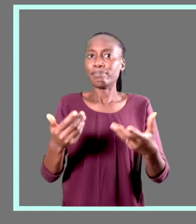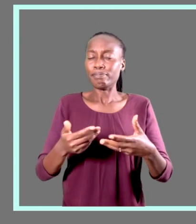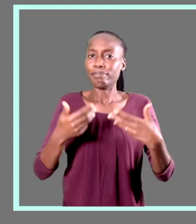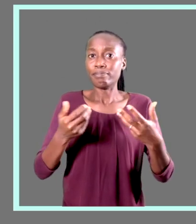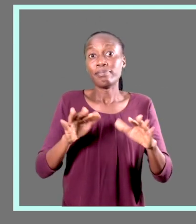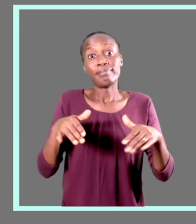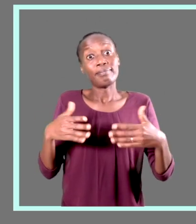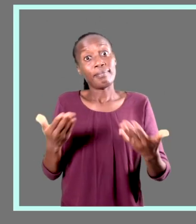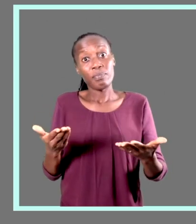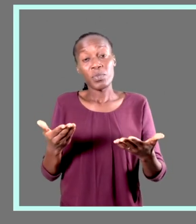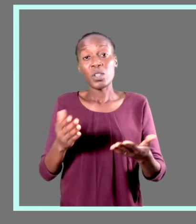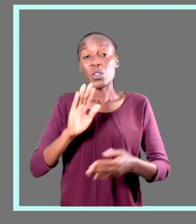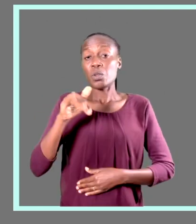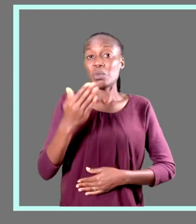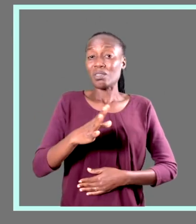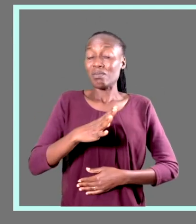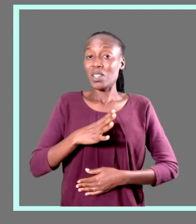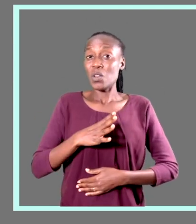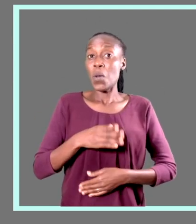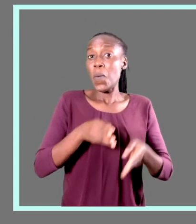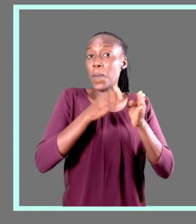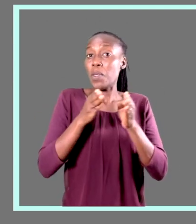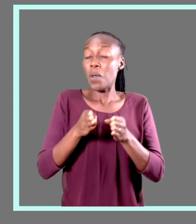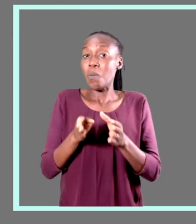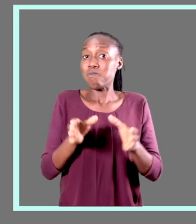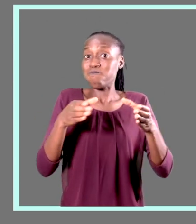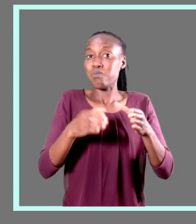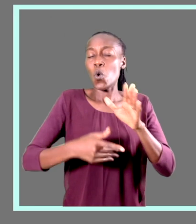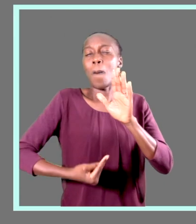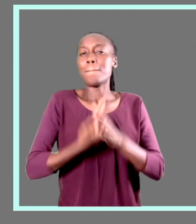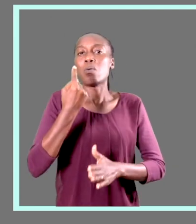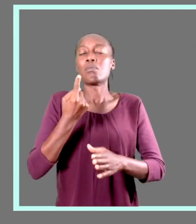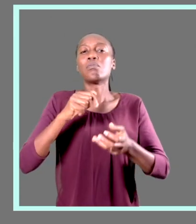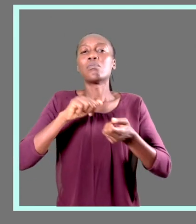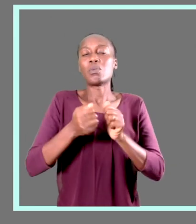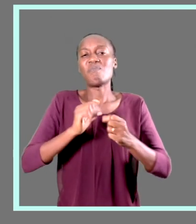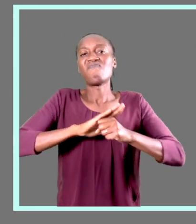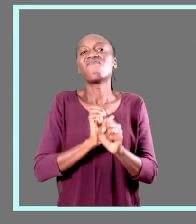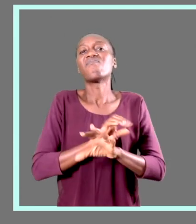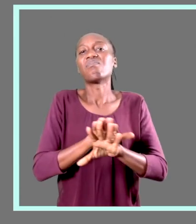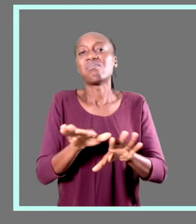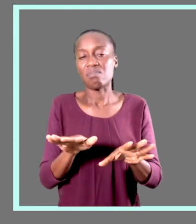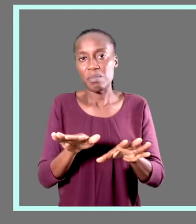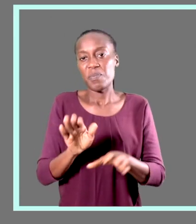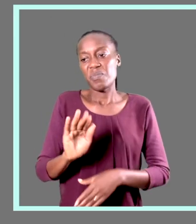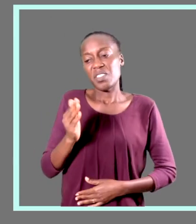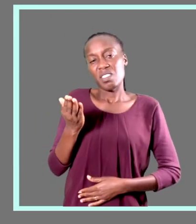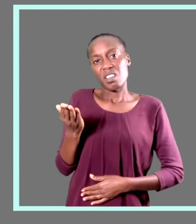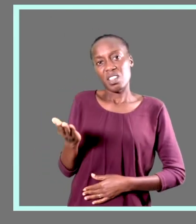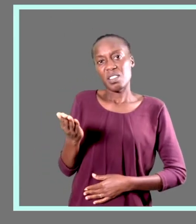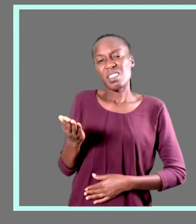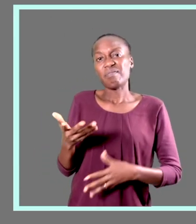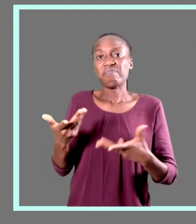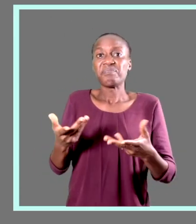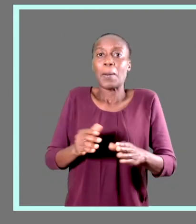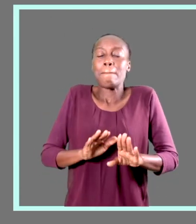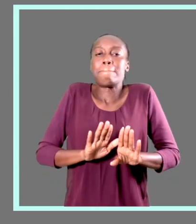Mas pronto, quando chegamos em março, quando é cruz da pandemia do coronavírus. Daí fomos obrigados a